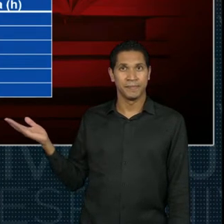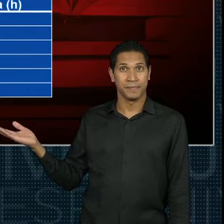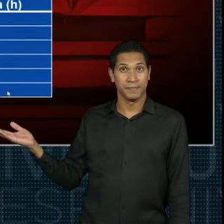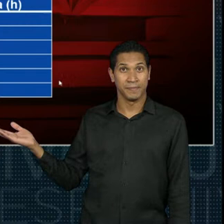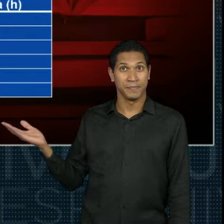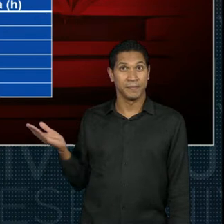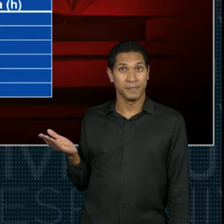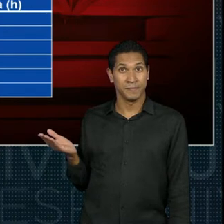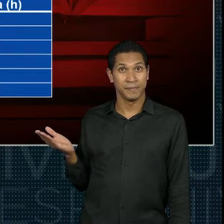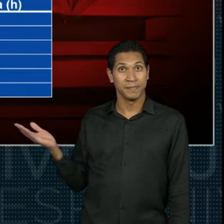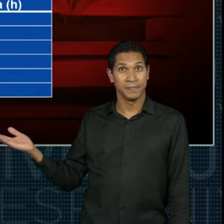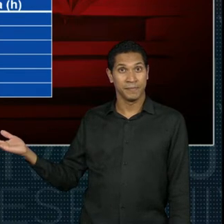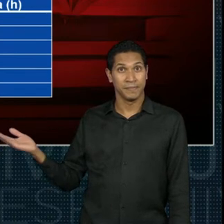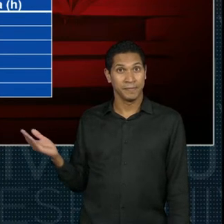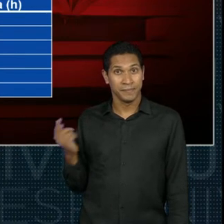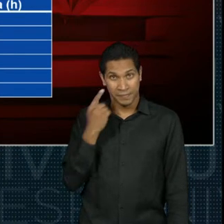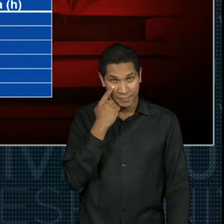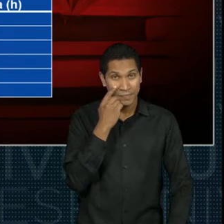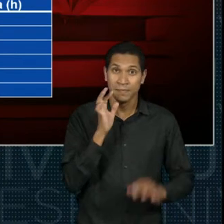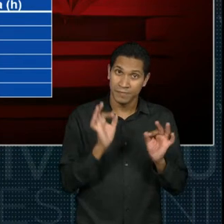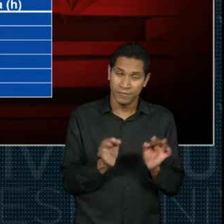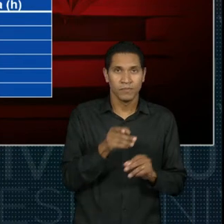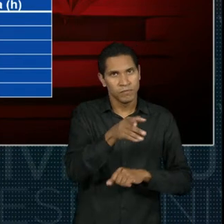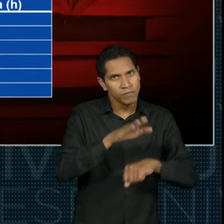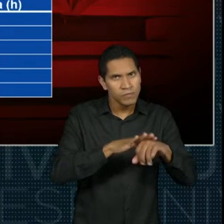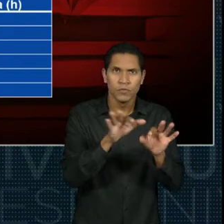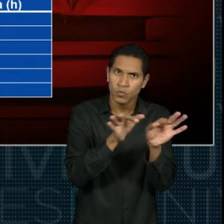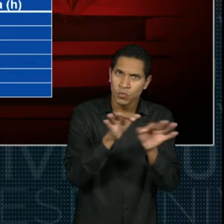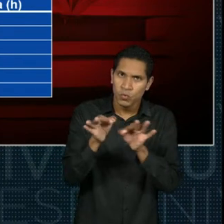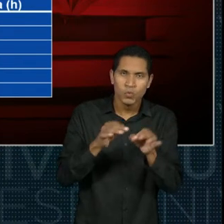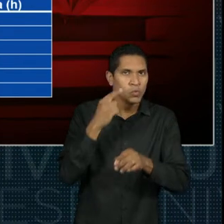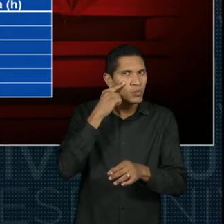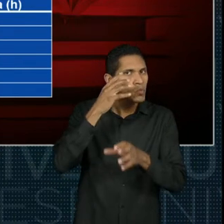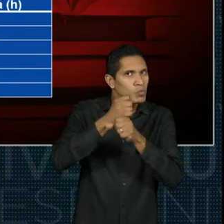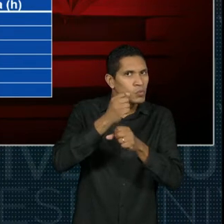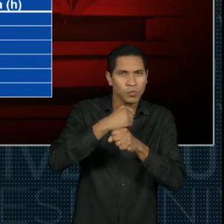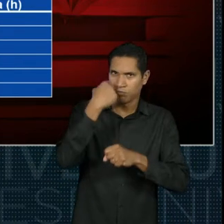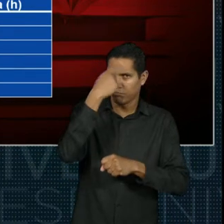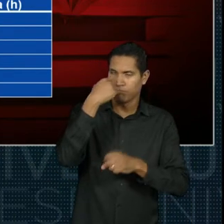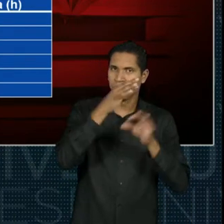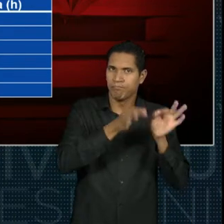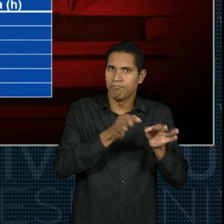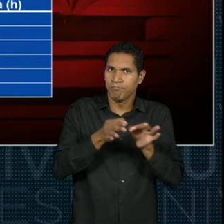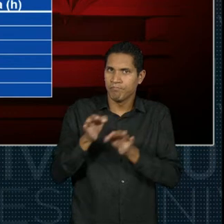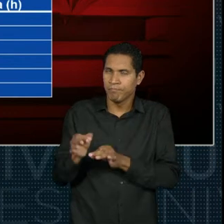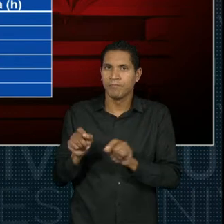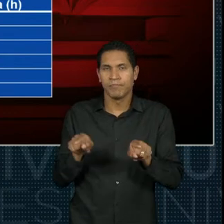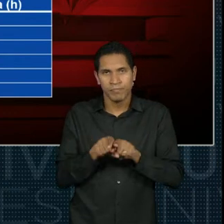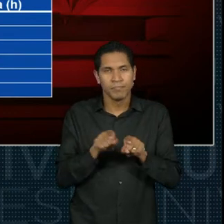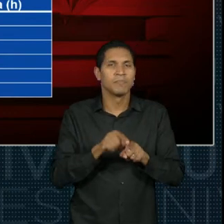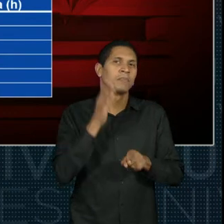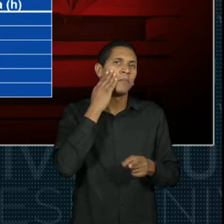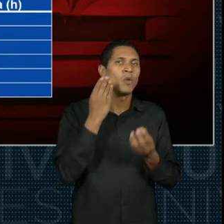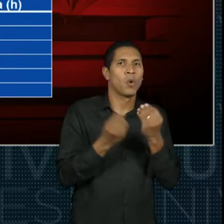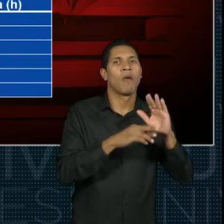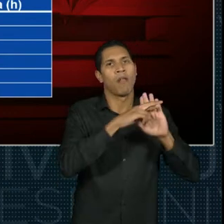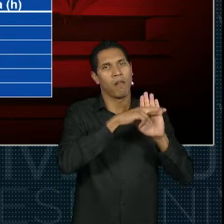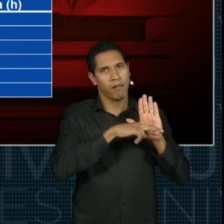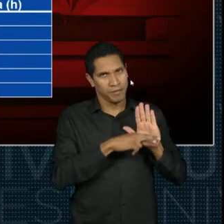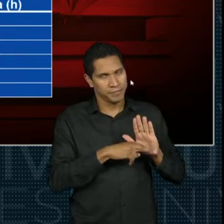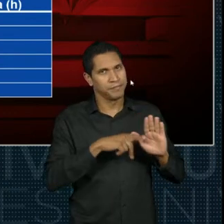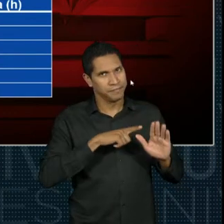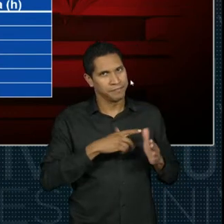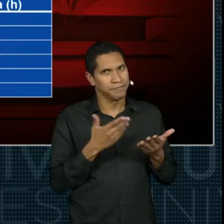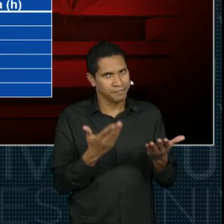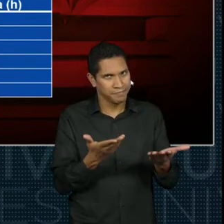importante que vocês se organizem para juntar esses certificados já contando mais ou menos com